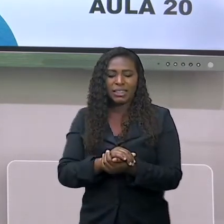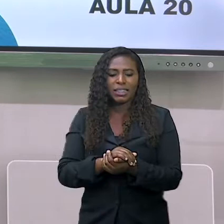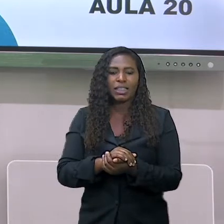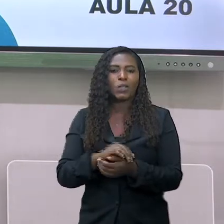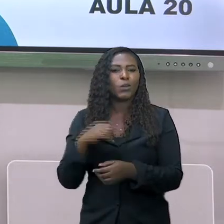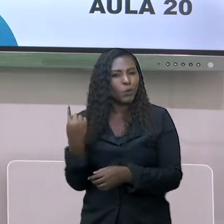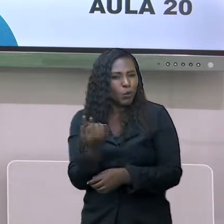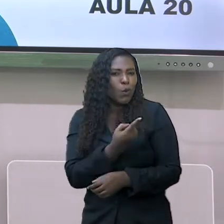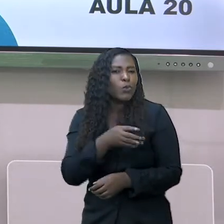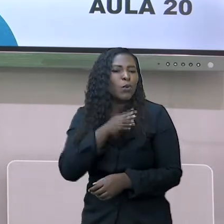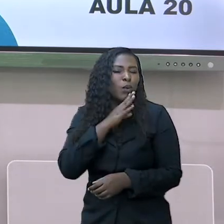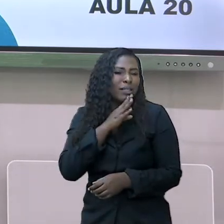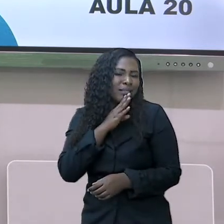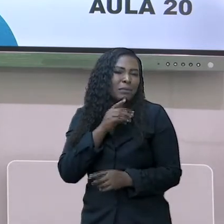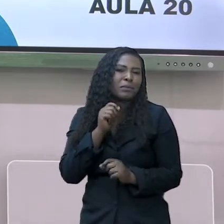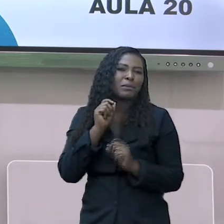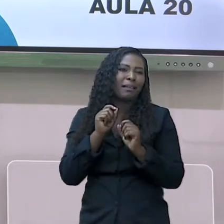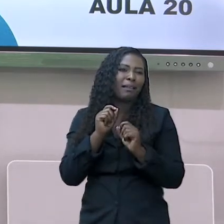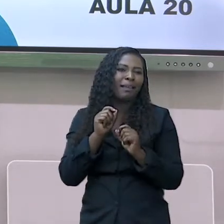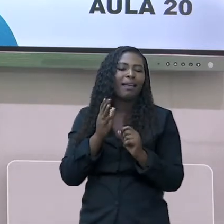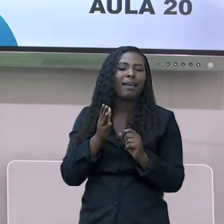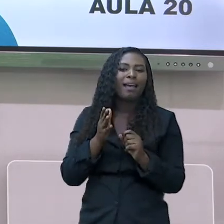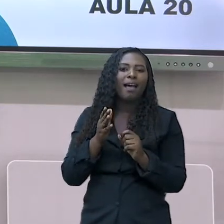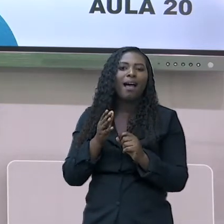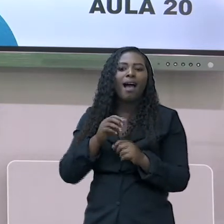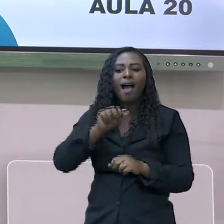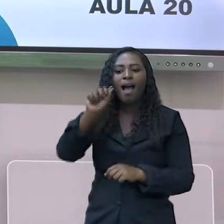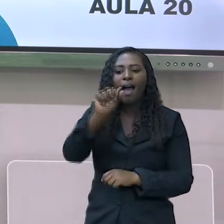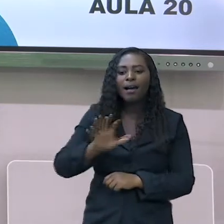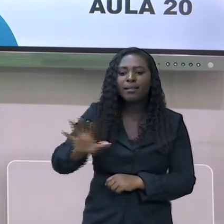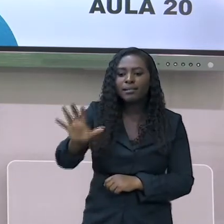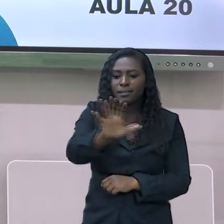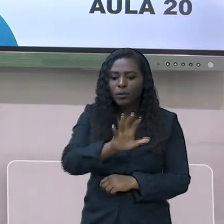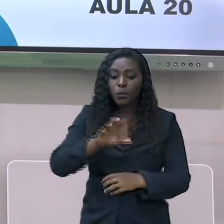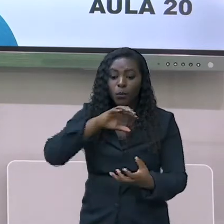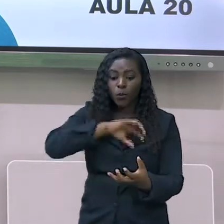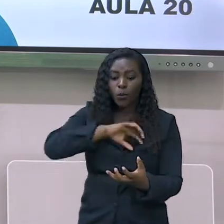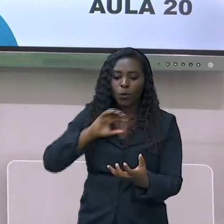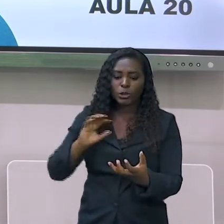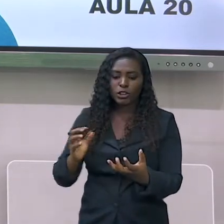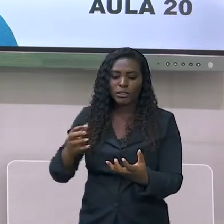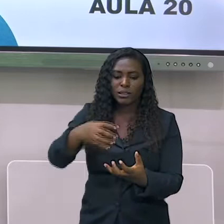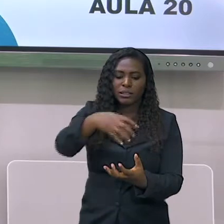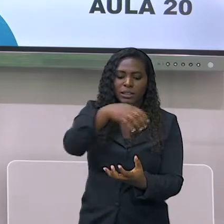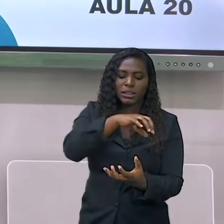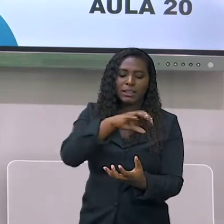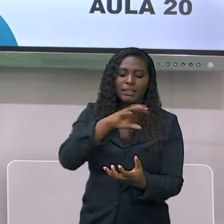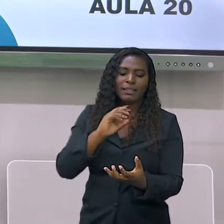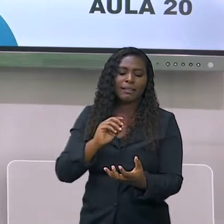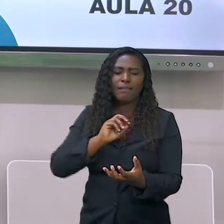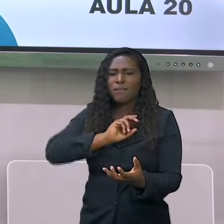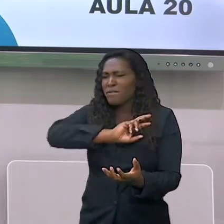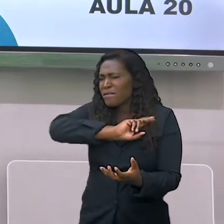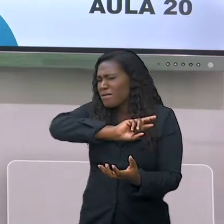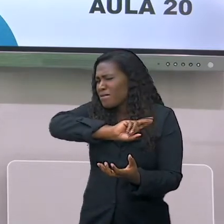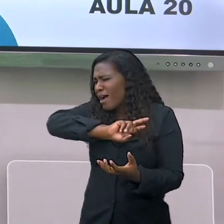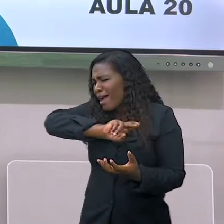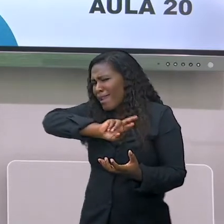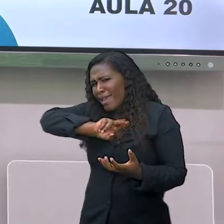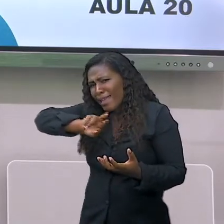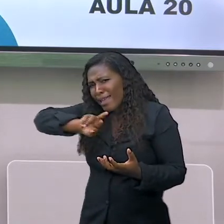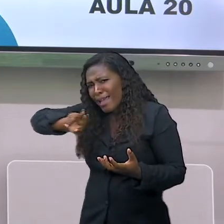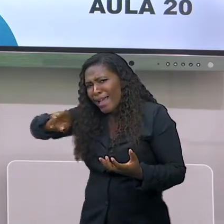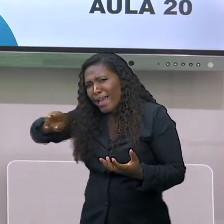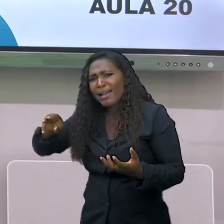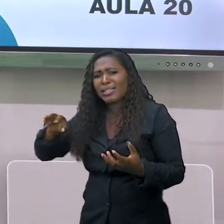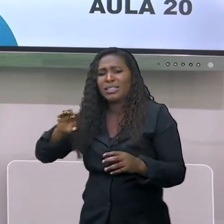E eu resolvi essa aula introdutória com vocês sobre o continente, tratar de alguns